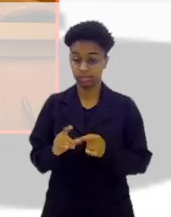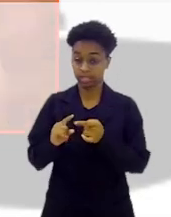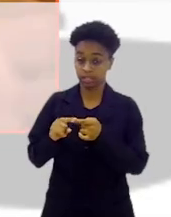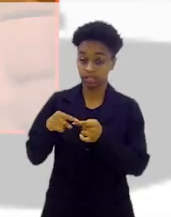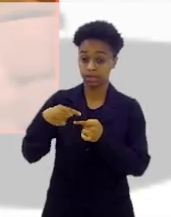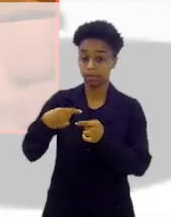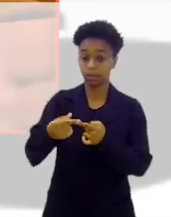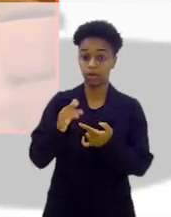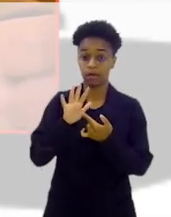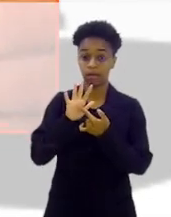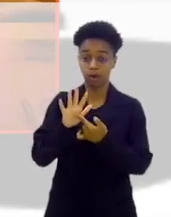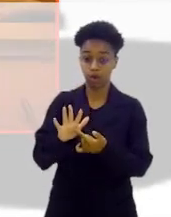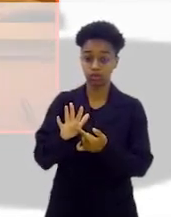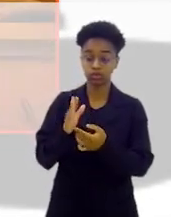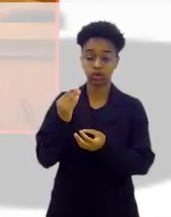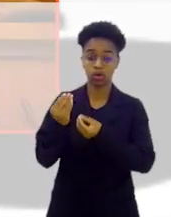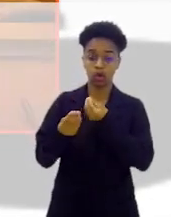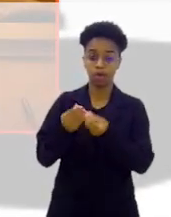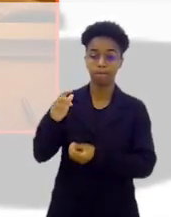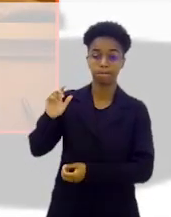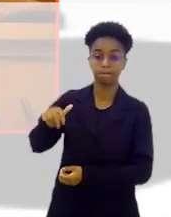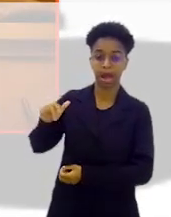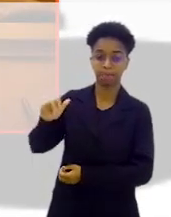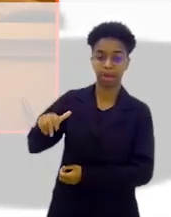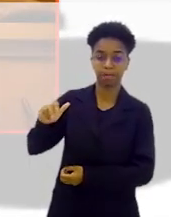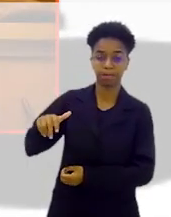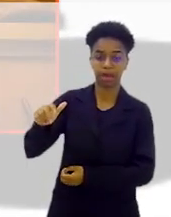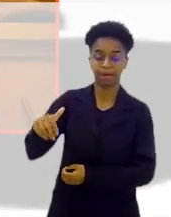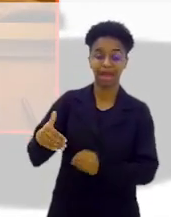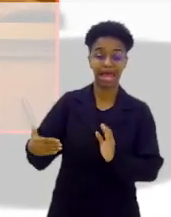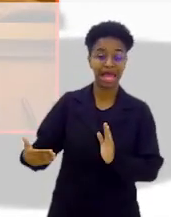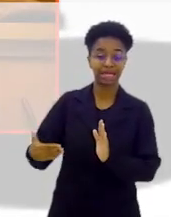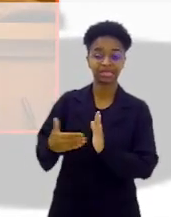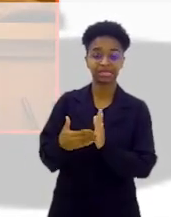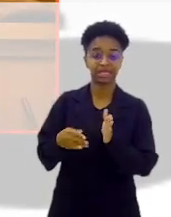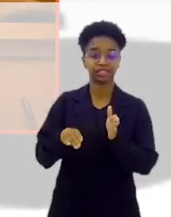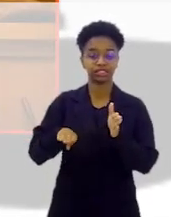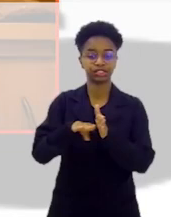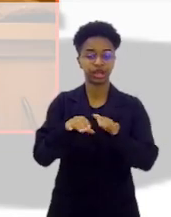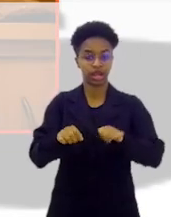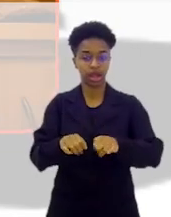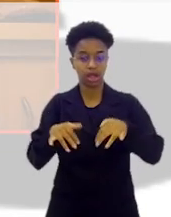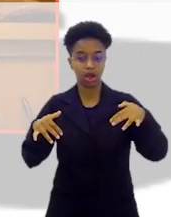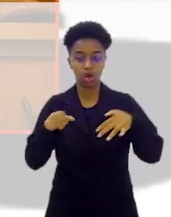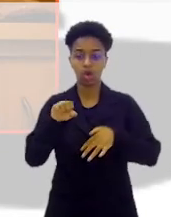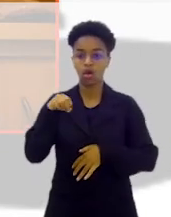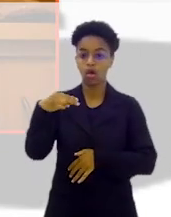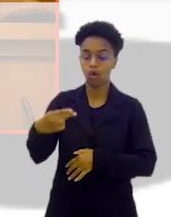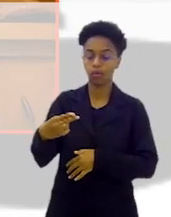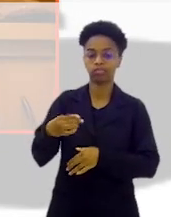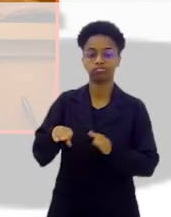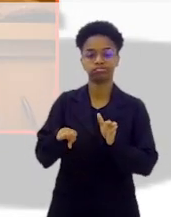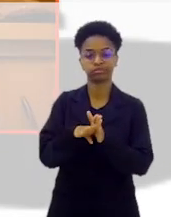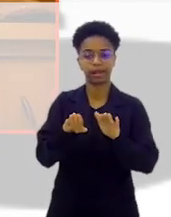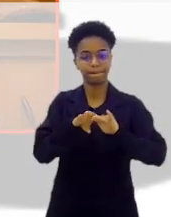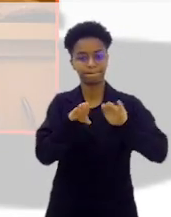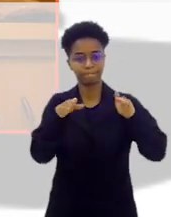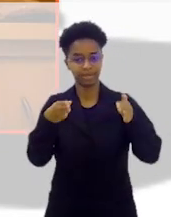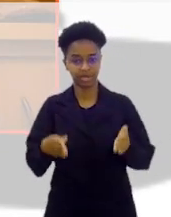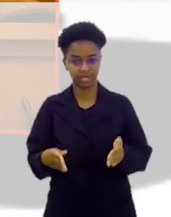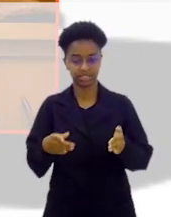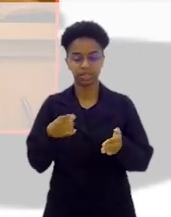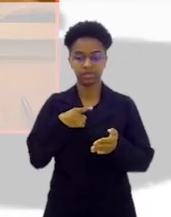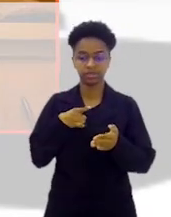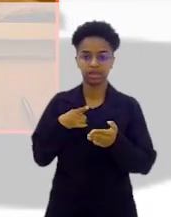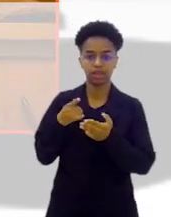Depois conta os passos dele até a tribuna ou até a mesa, onde ele